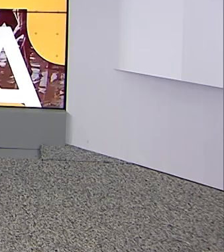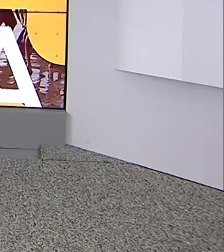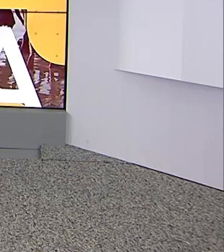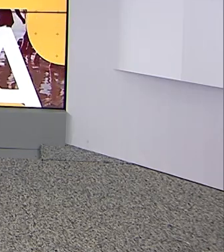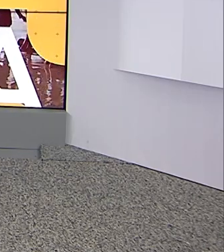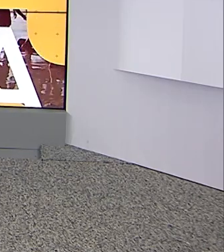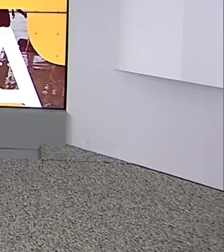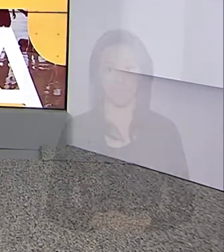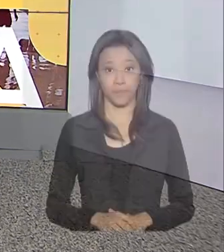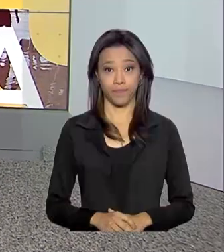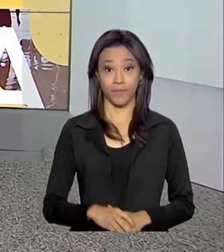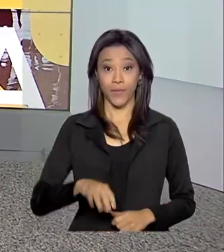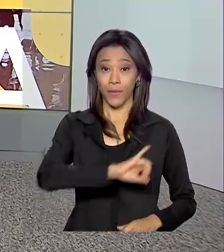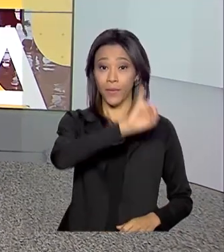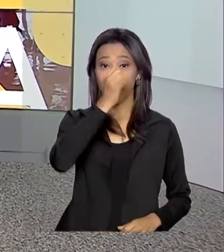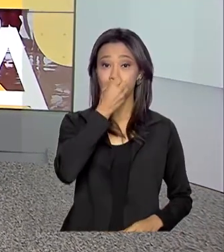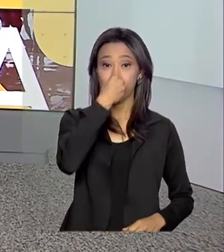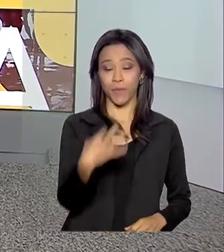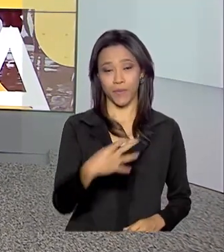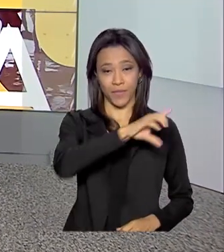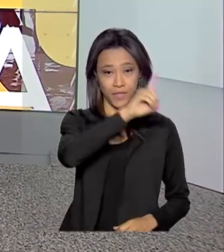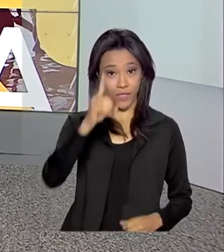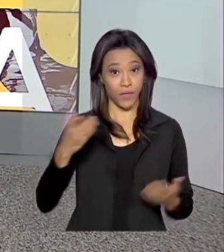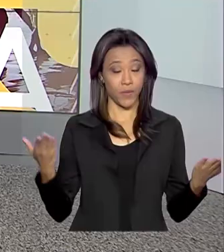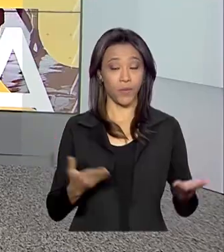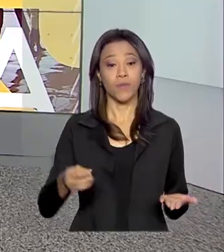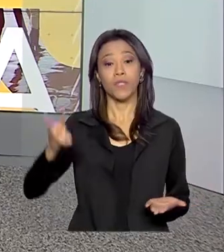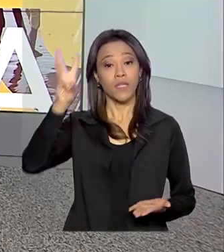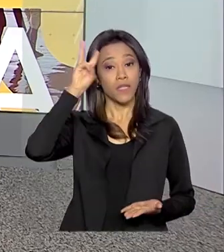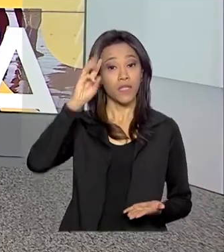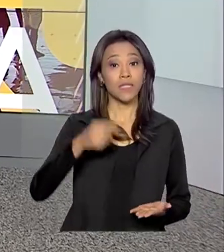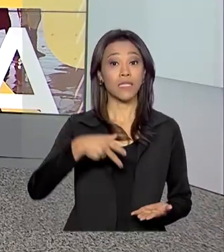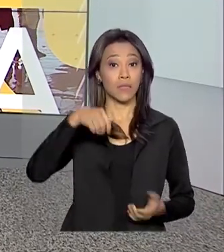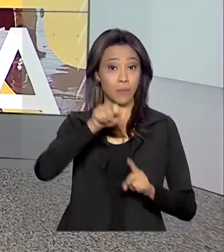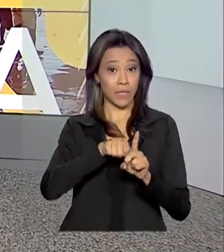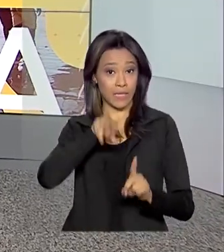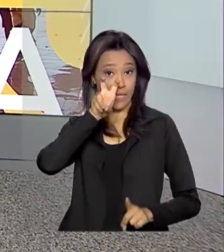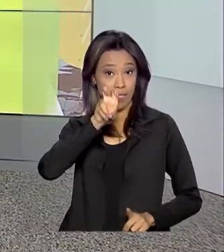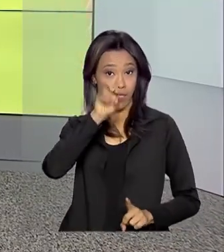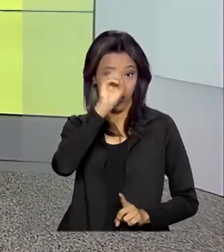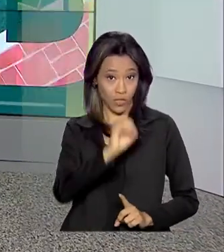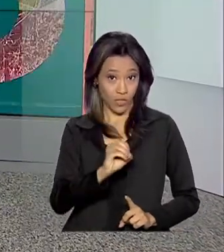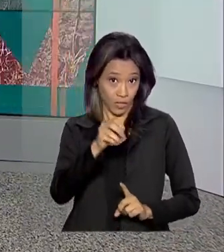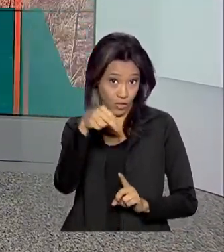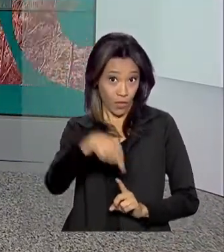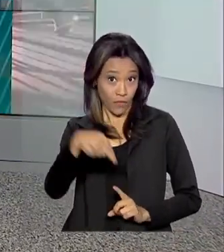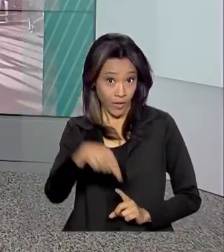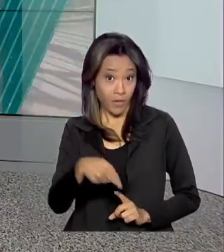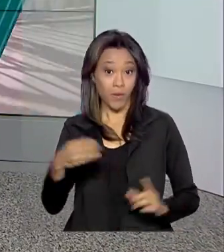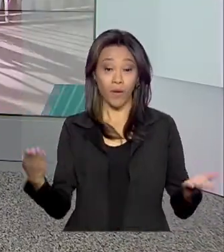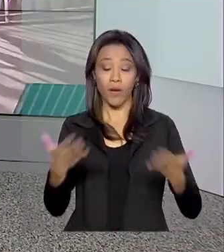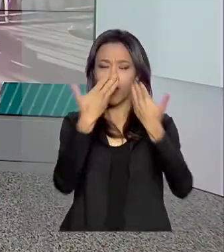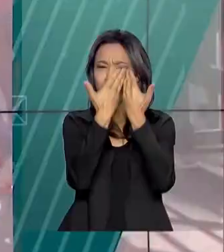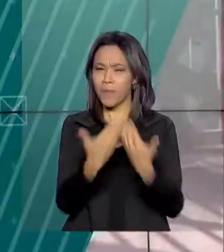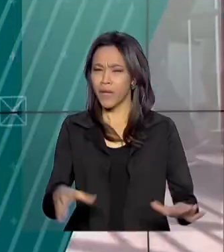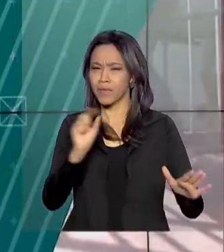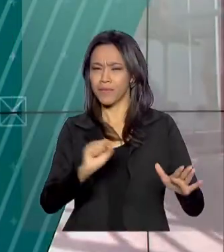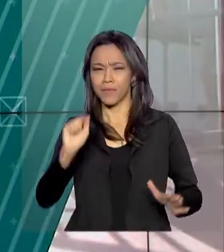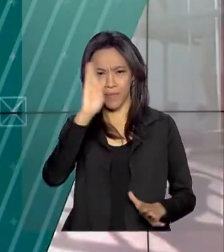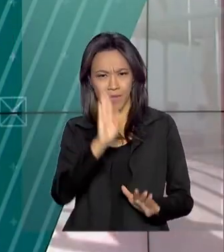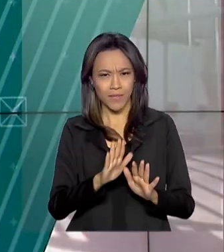Olá, bom dia pra você. Hoje é terça-feira, 5 de novembro. O Brasil em Dia começa agora para todo o país.